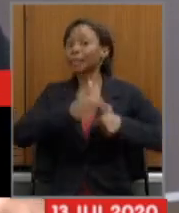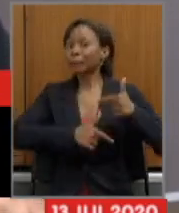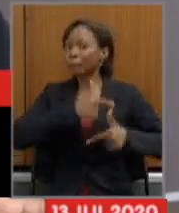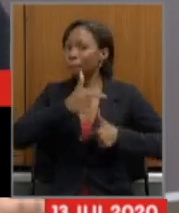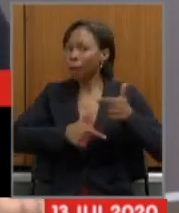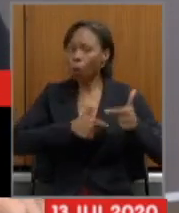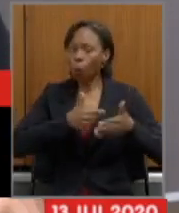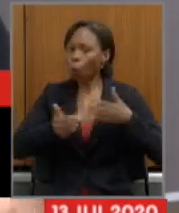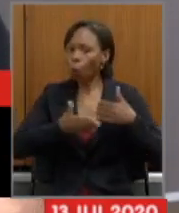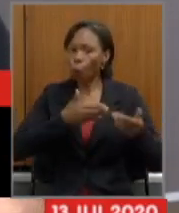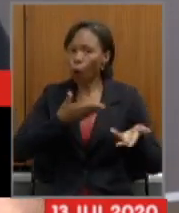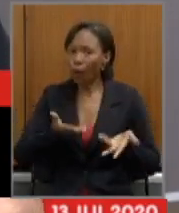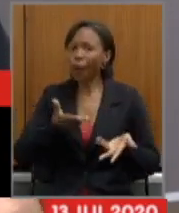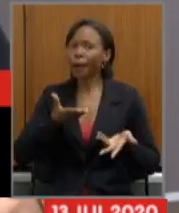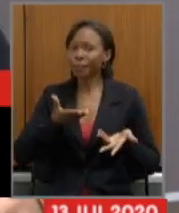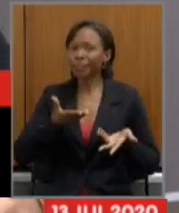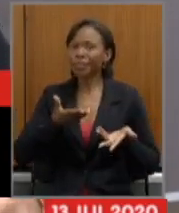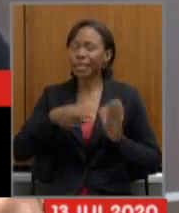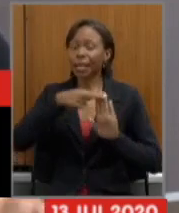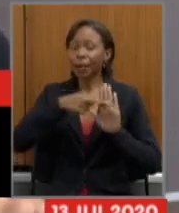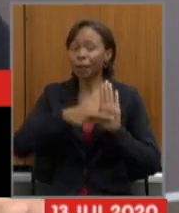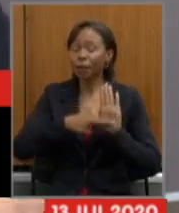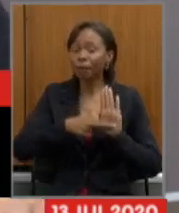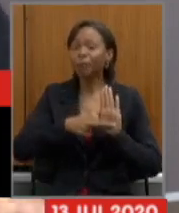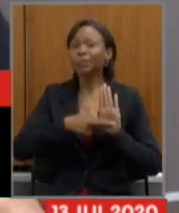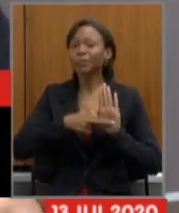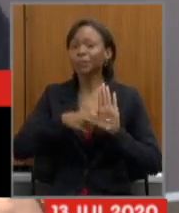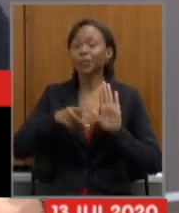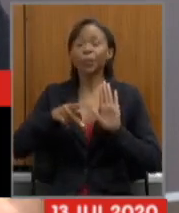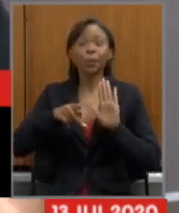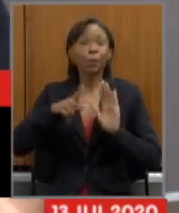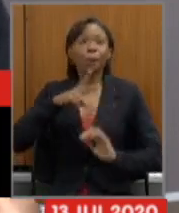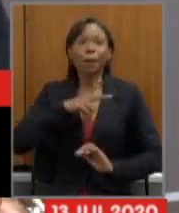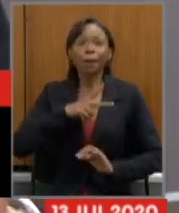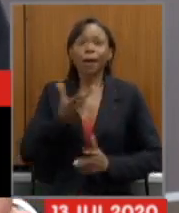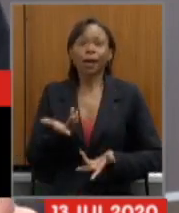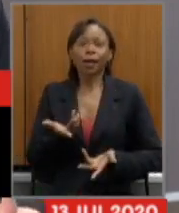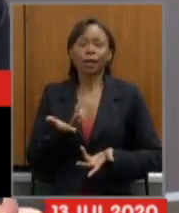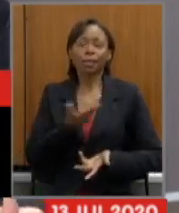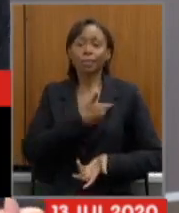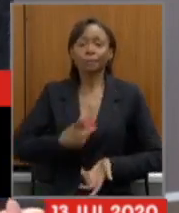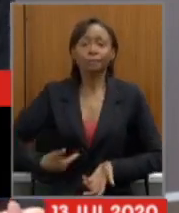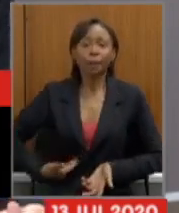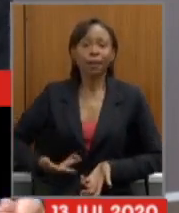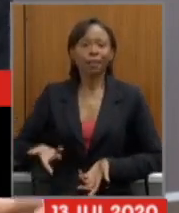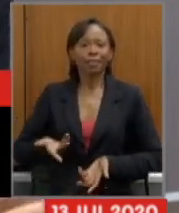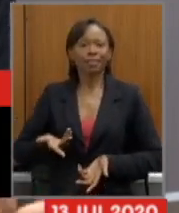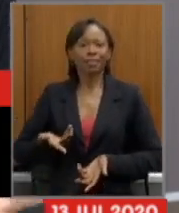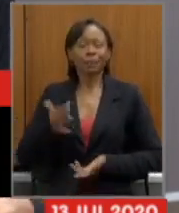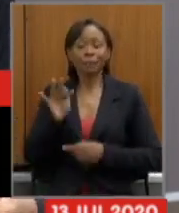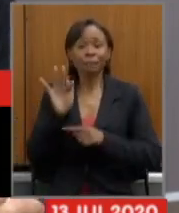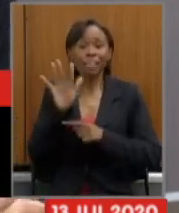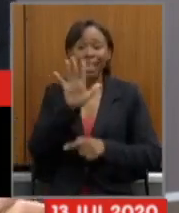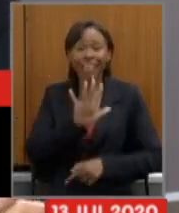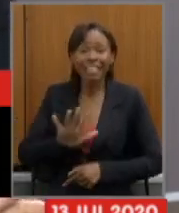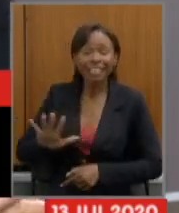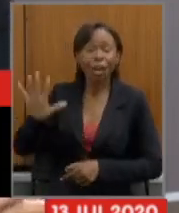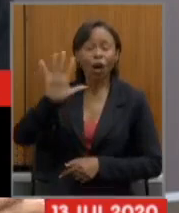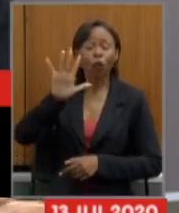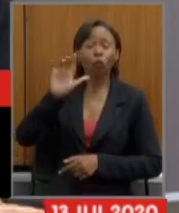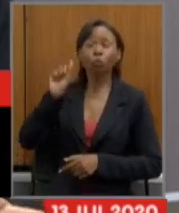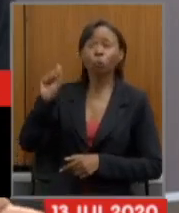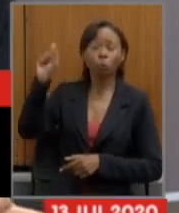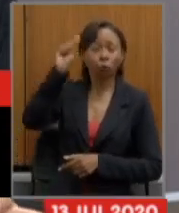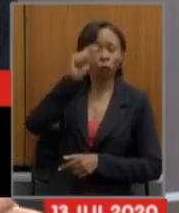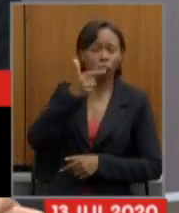geral. Todos os servidores públicos federais. Todos os servidores públicos estaduais de 21 Estados da Federação. Todos